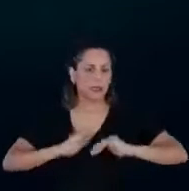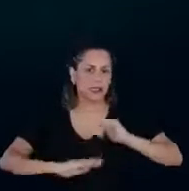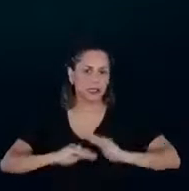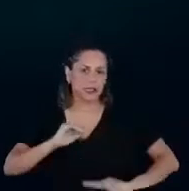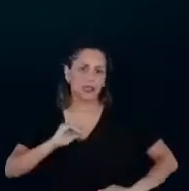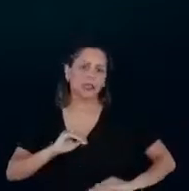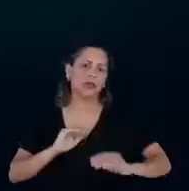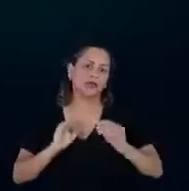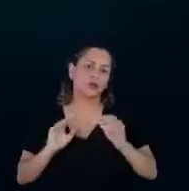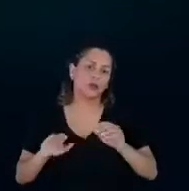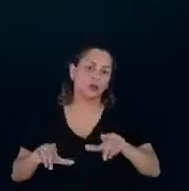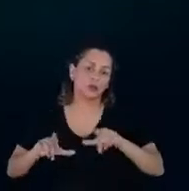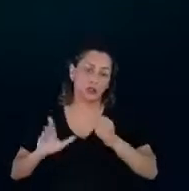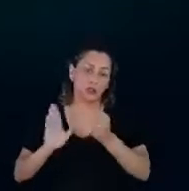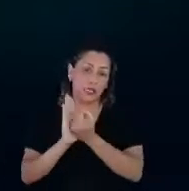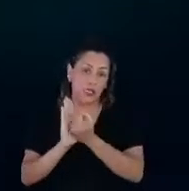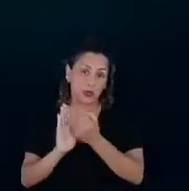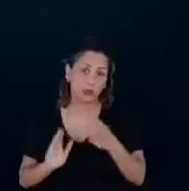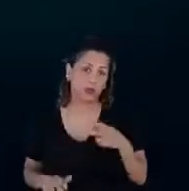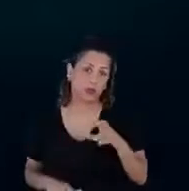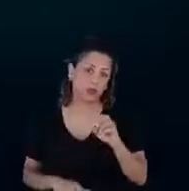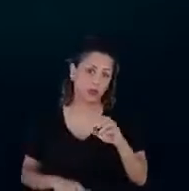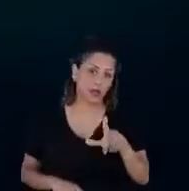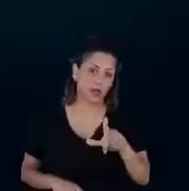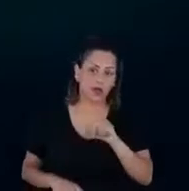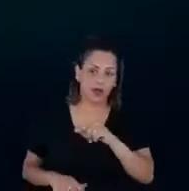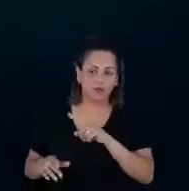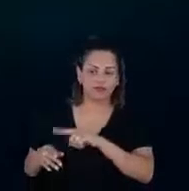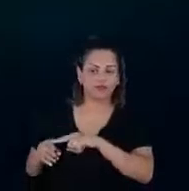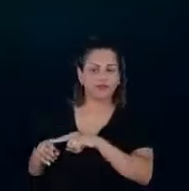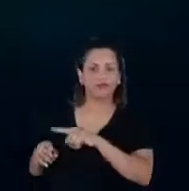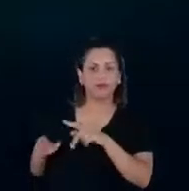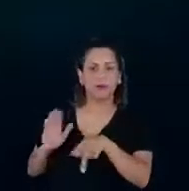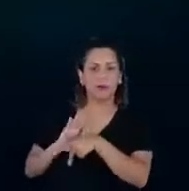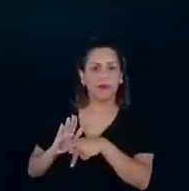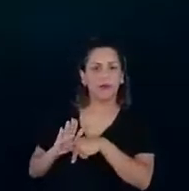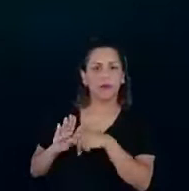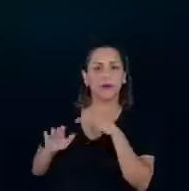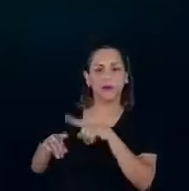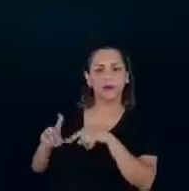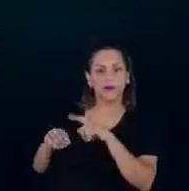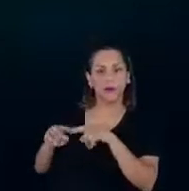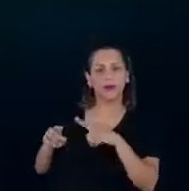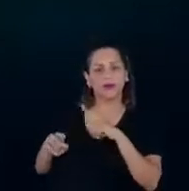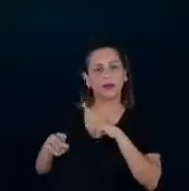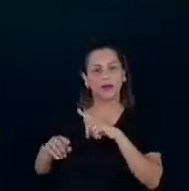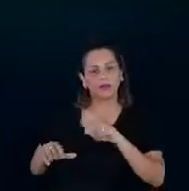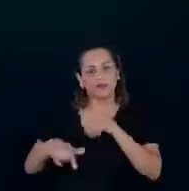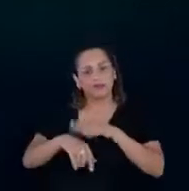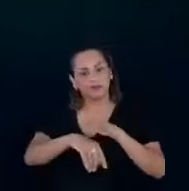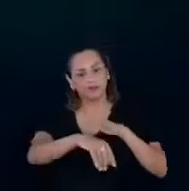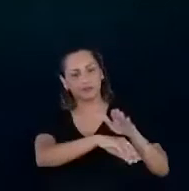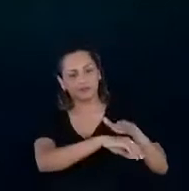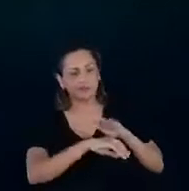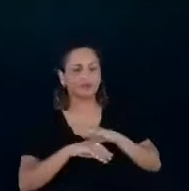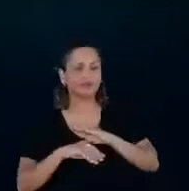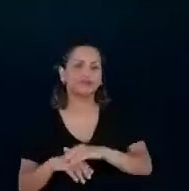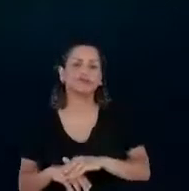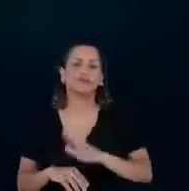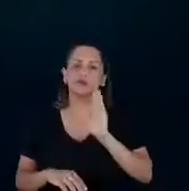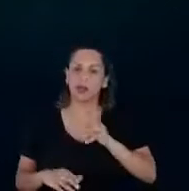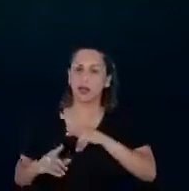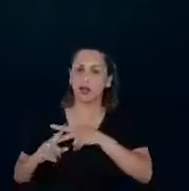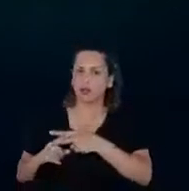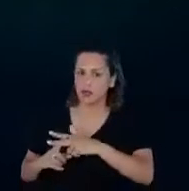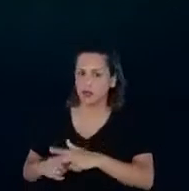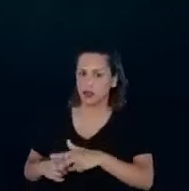pelo qual a gente executa todas essas ações, então, isso já está em andamento, essa revisão, nesse momento. A gente tem a